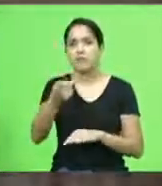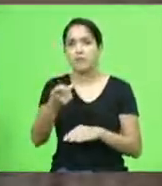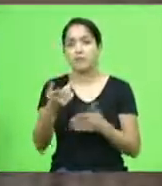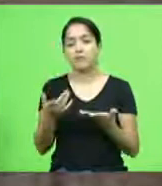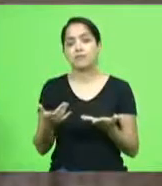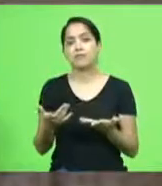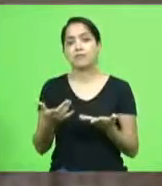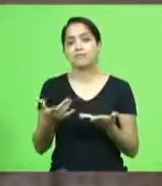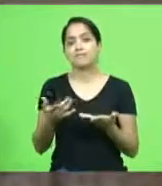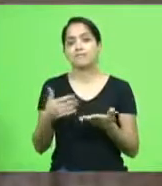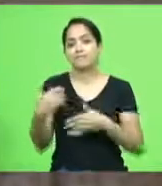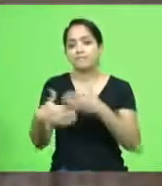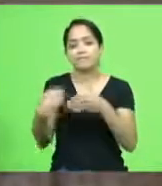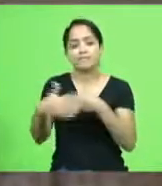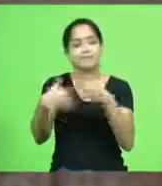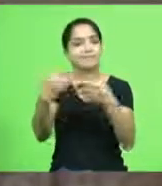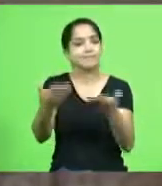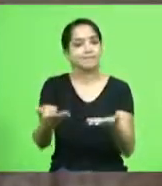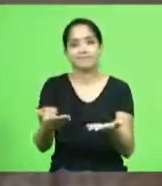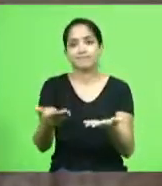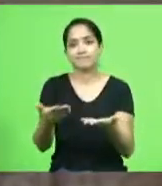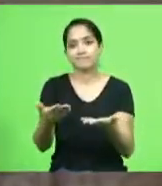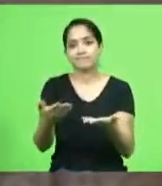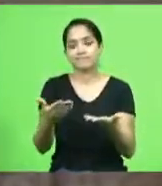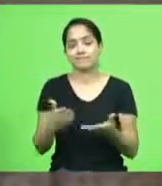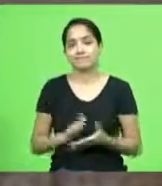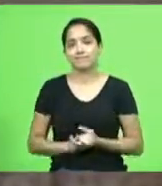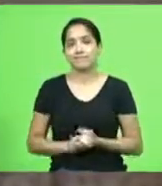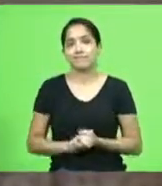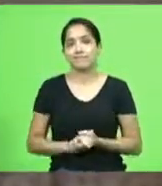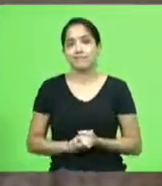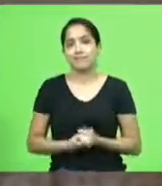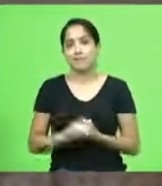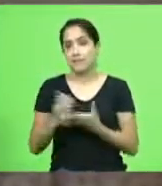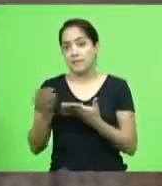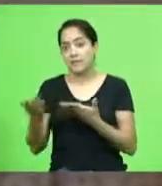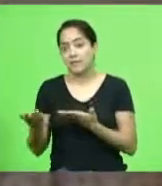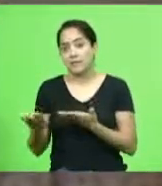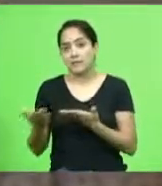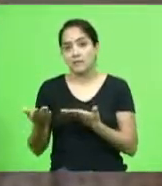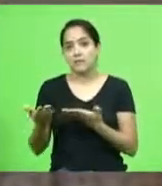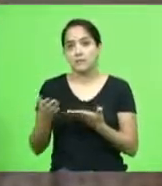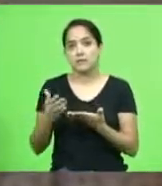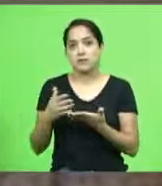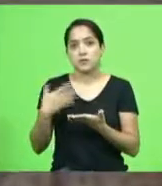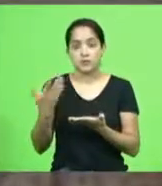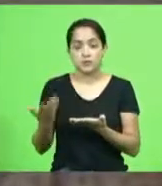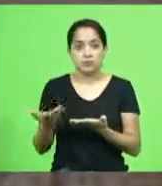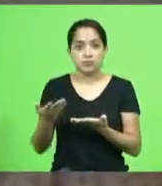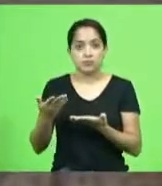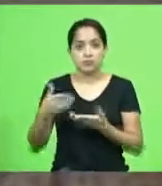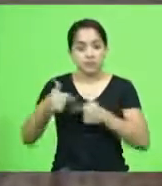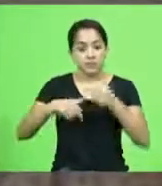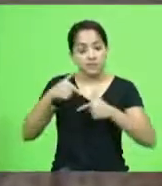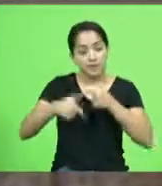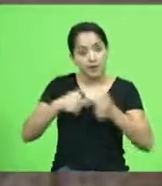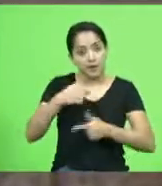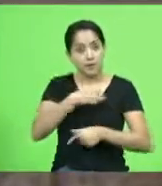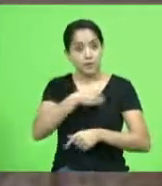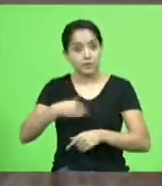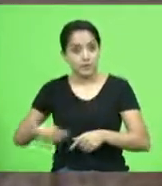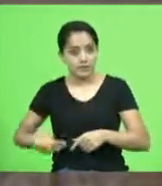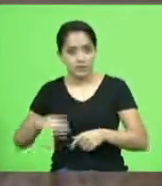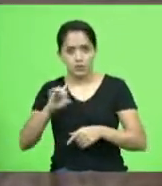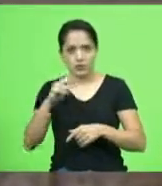situações adversas no seu no seu pleito como ministro não só dele